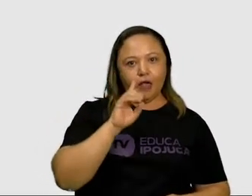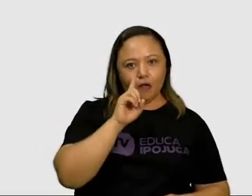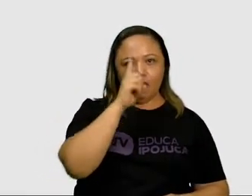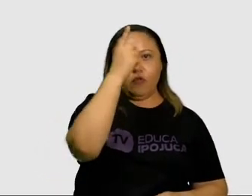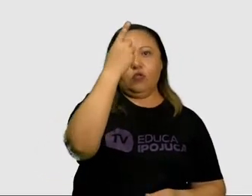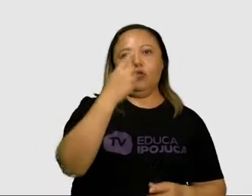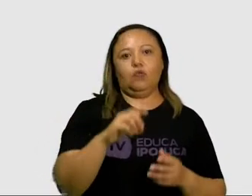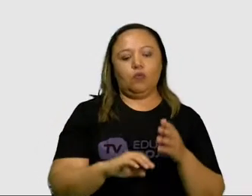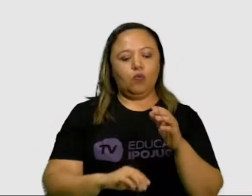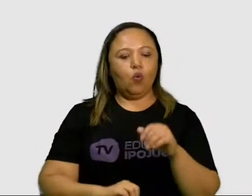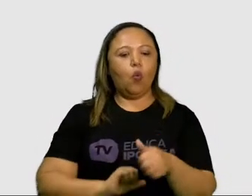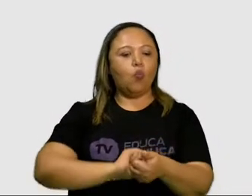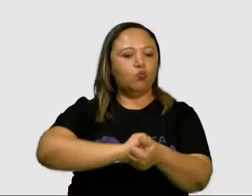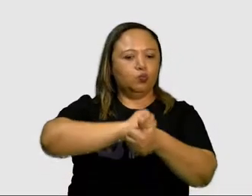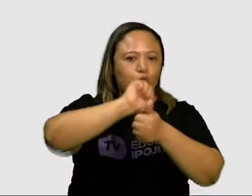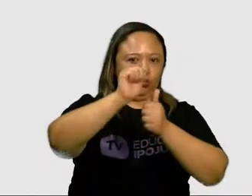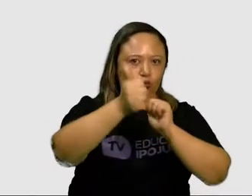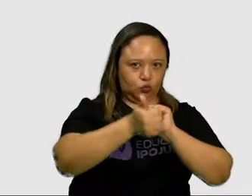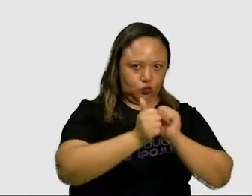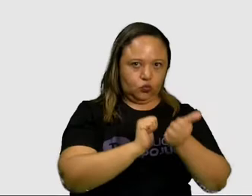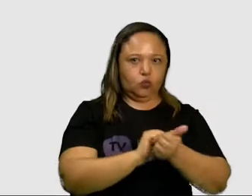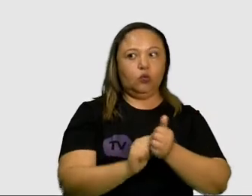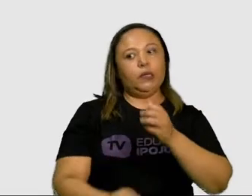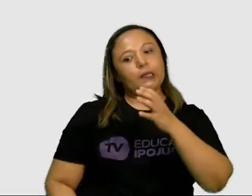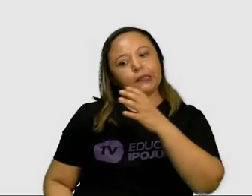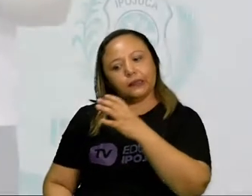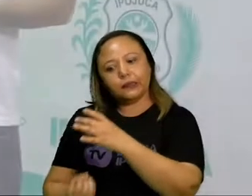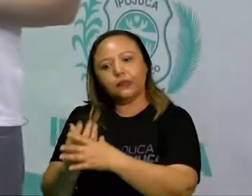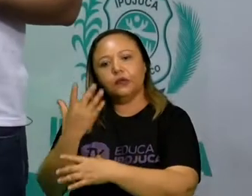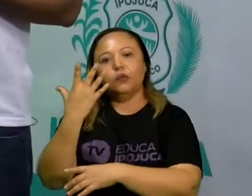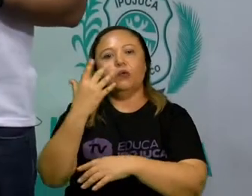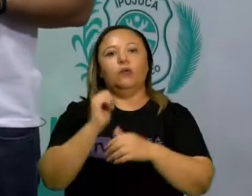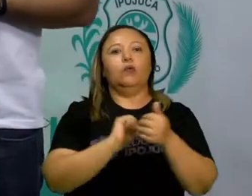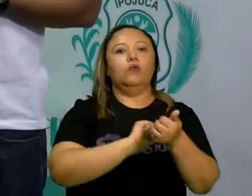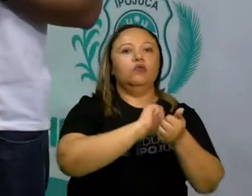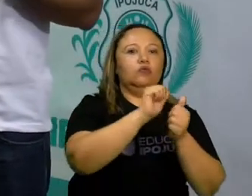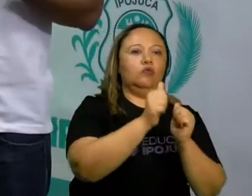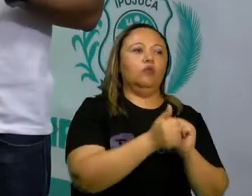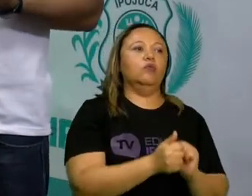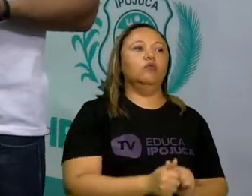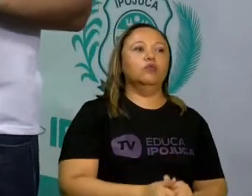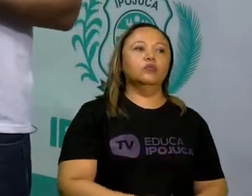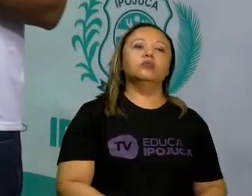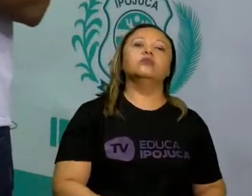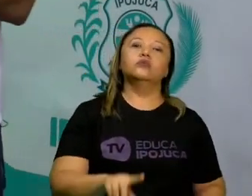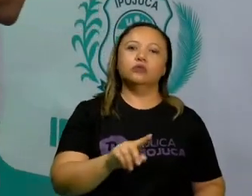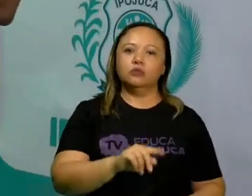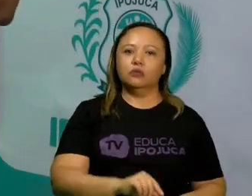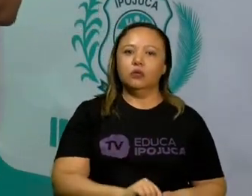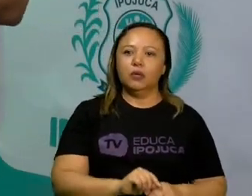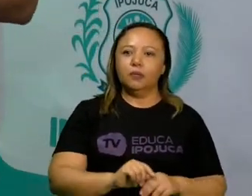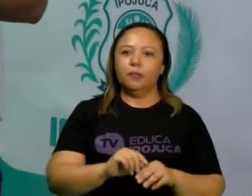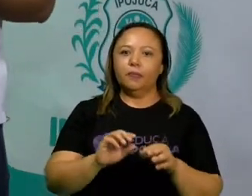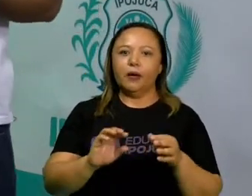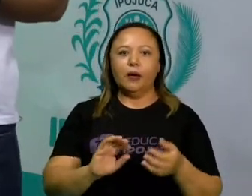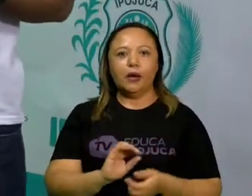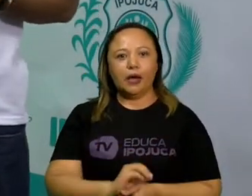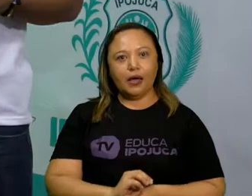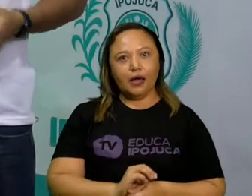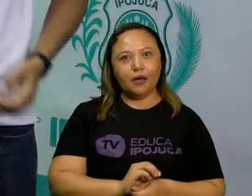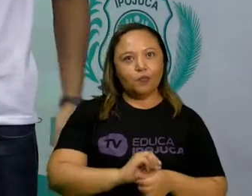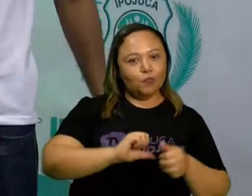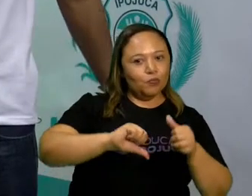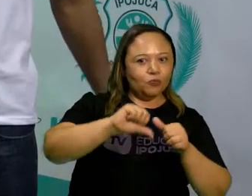curiosidade resultam num processo criativo para modificar imaginariamente a realidade em que se vive